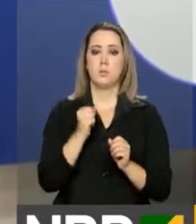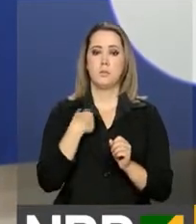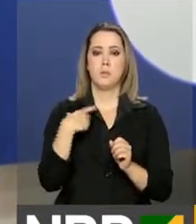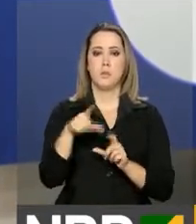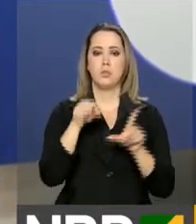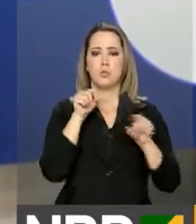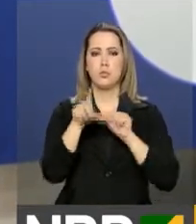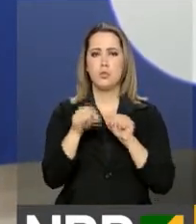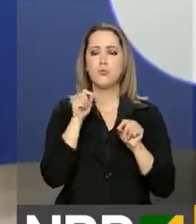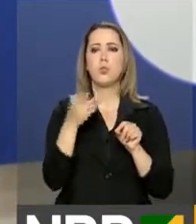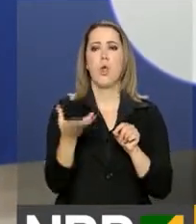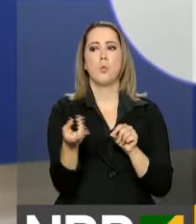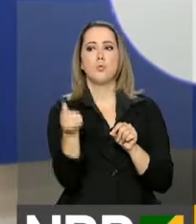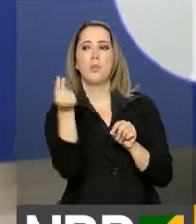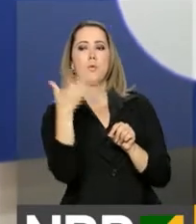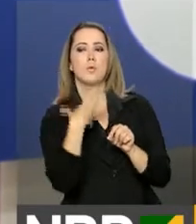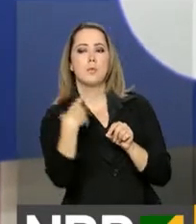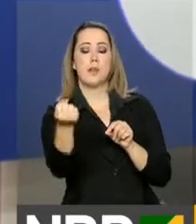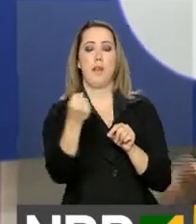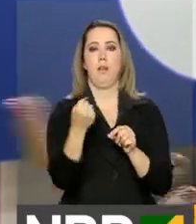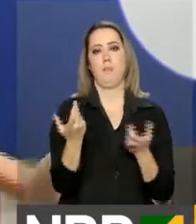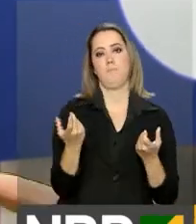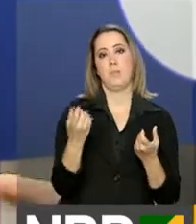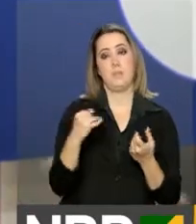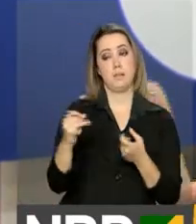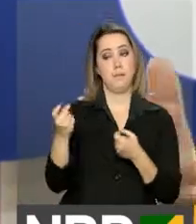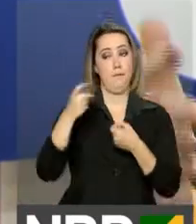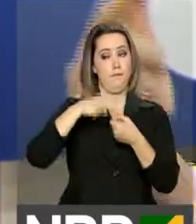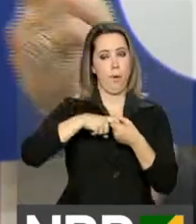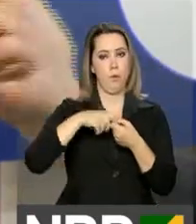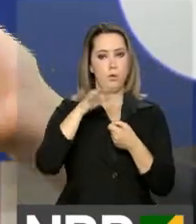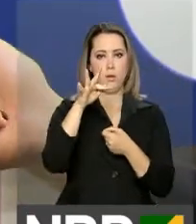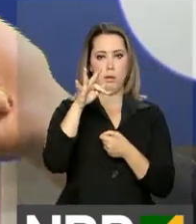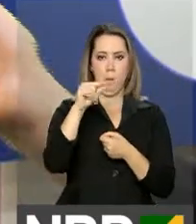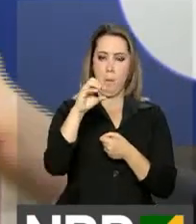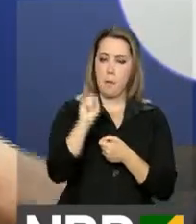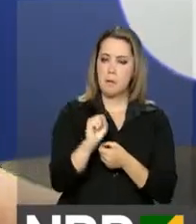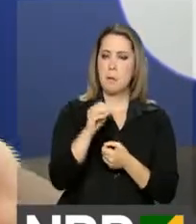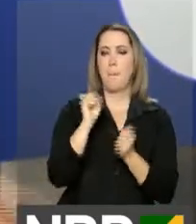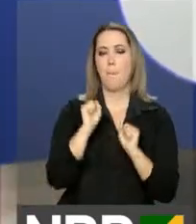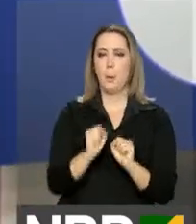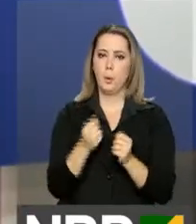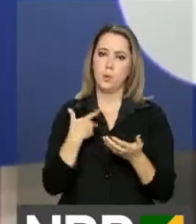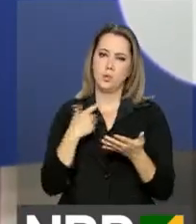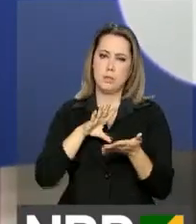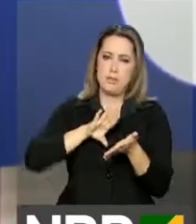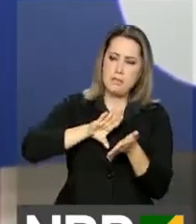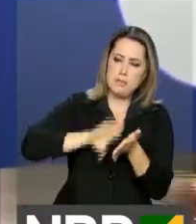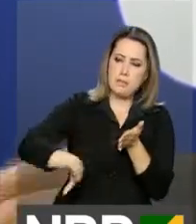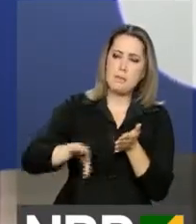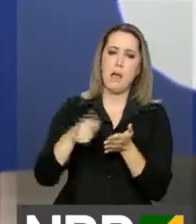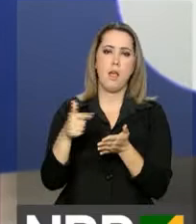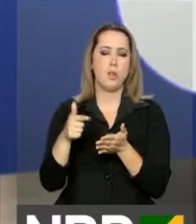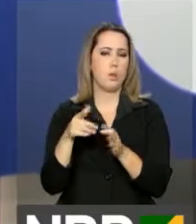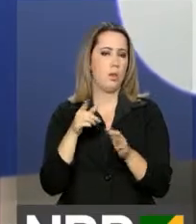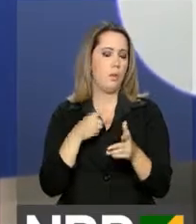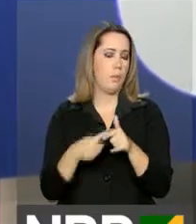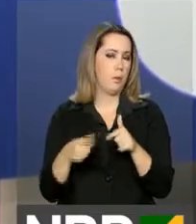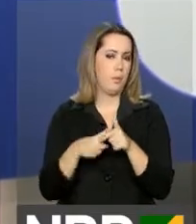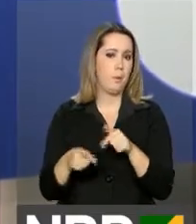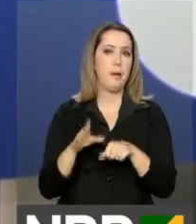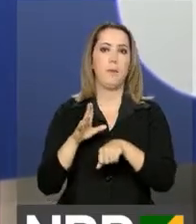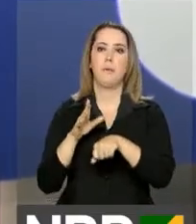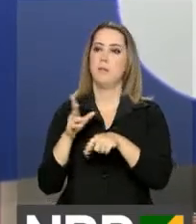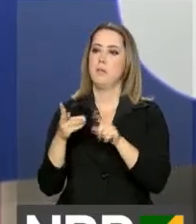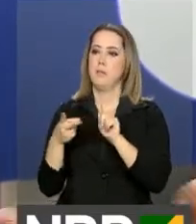FGTS, o trabalhador poderá sacá-lo, por exemplo, em uma eventual demissão sem justa causa, por uma eventual doença